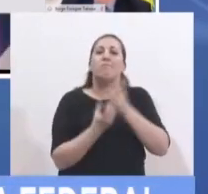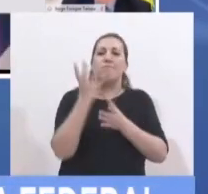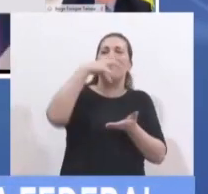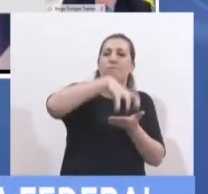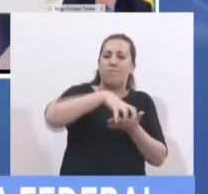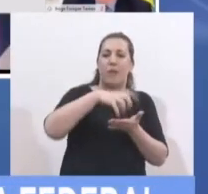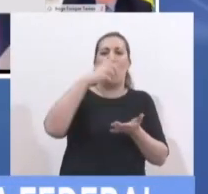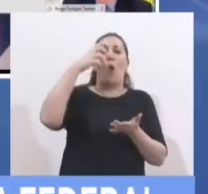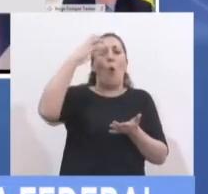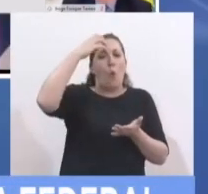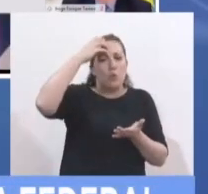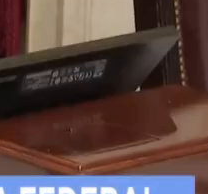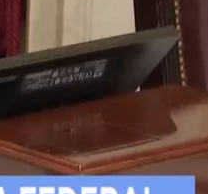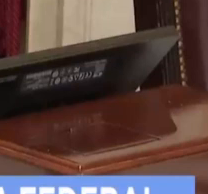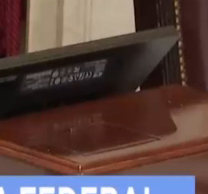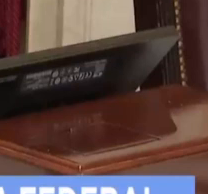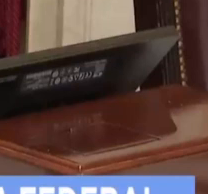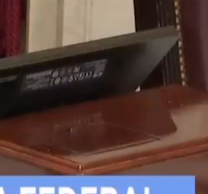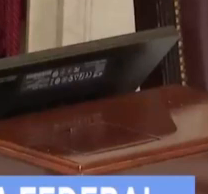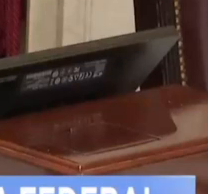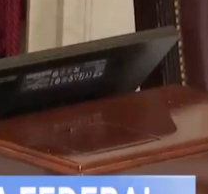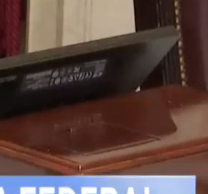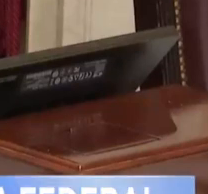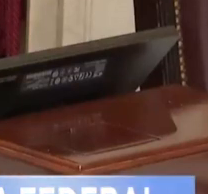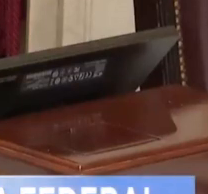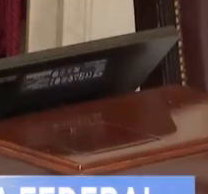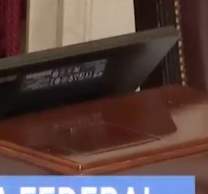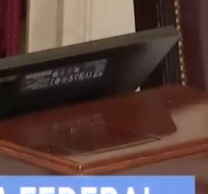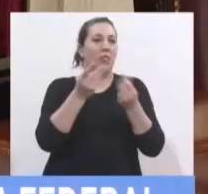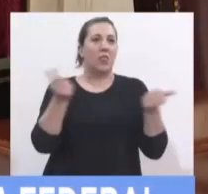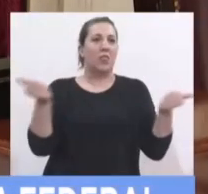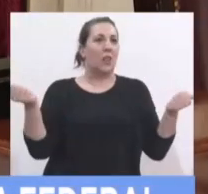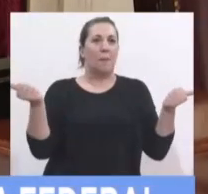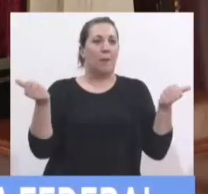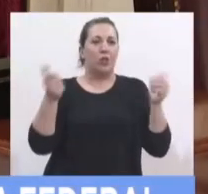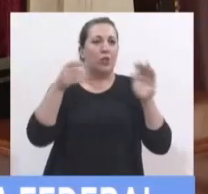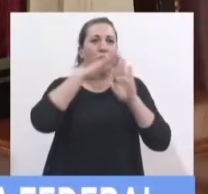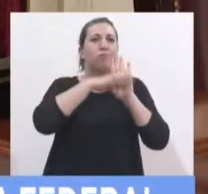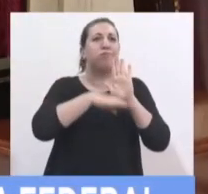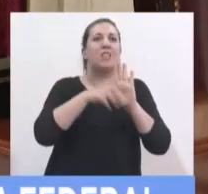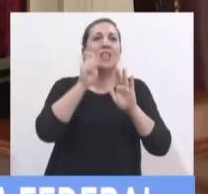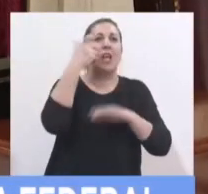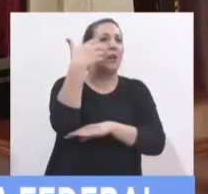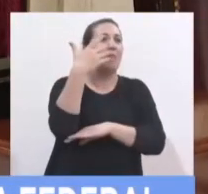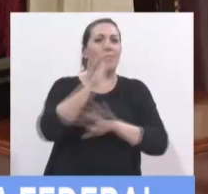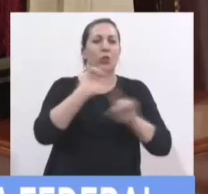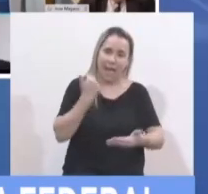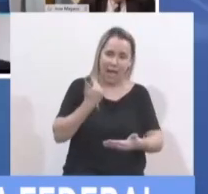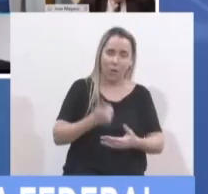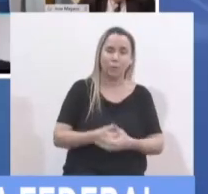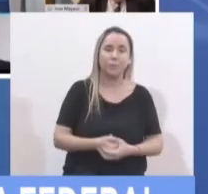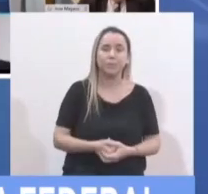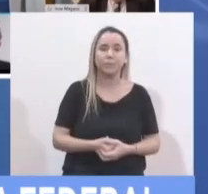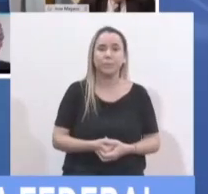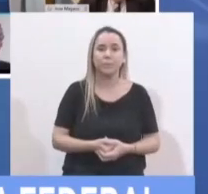vacinas contra a covid-19. A medida foi aprovada em uma sessão dupla no Senado, que começou na quinta-feira e terminou nesta sexta.